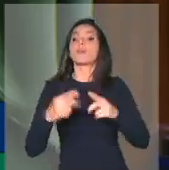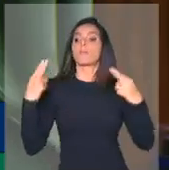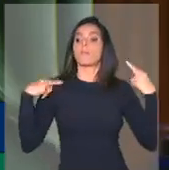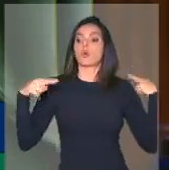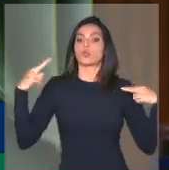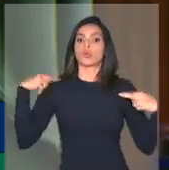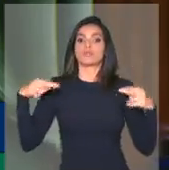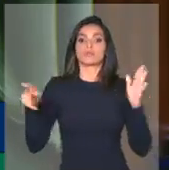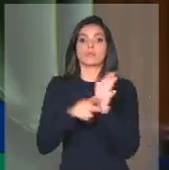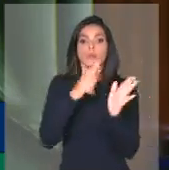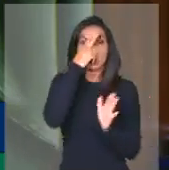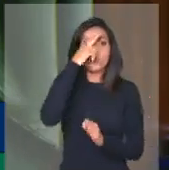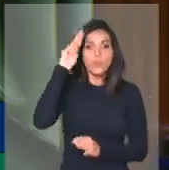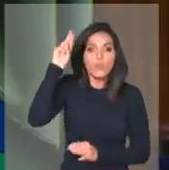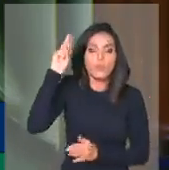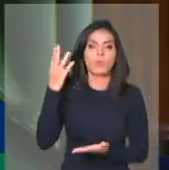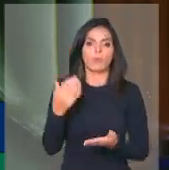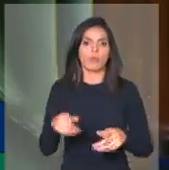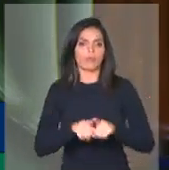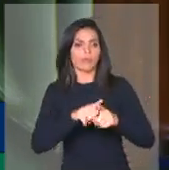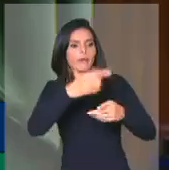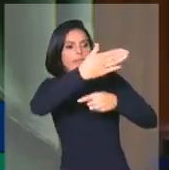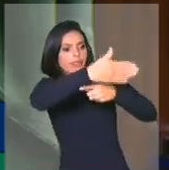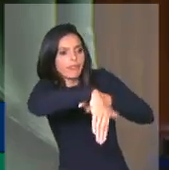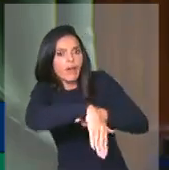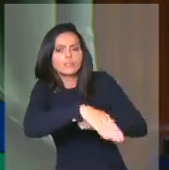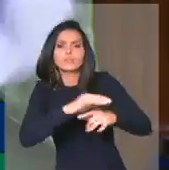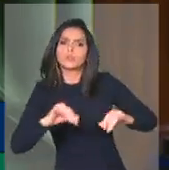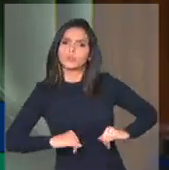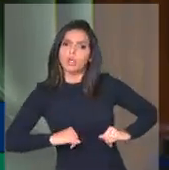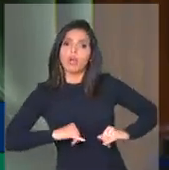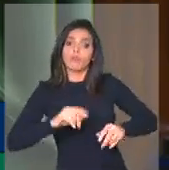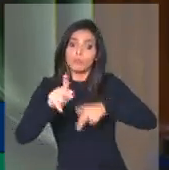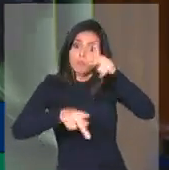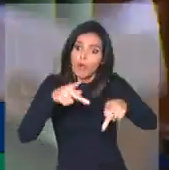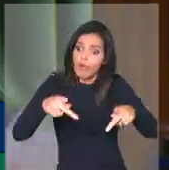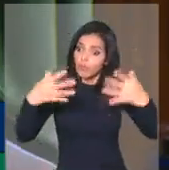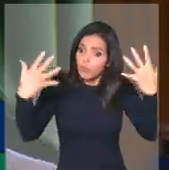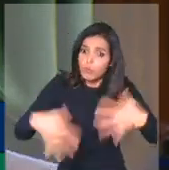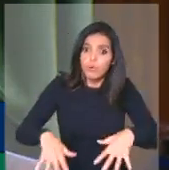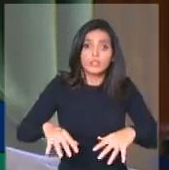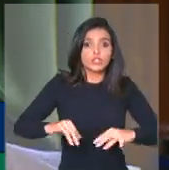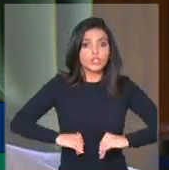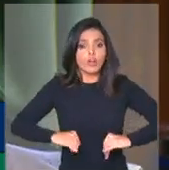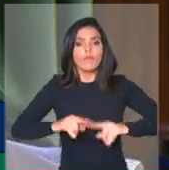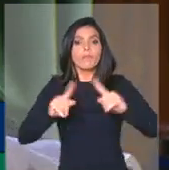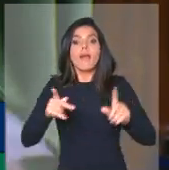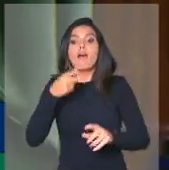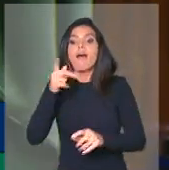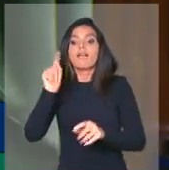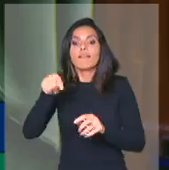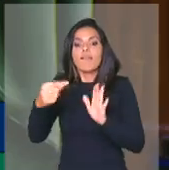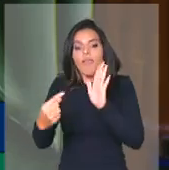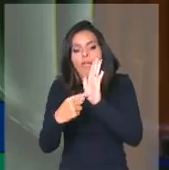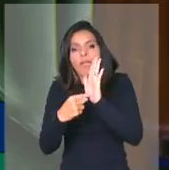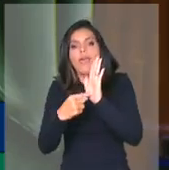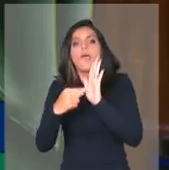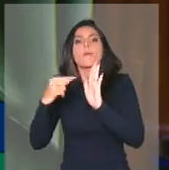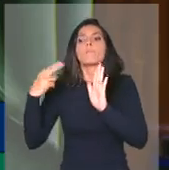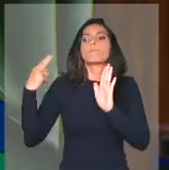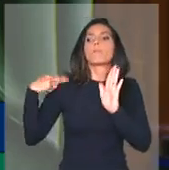taxistas na cidade e o cidadão em geral. Mas fala-se do motorista profissional. O que